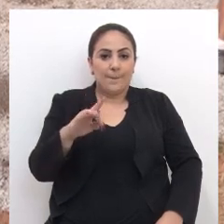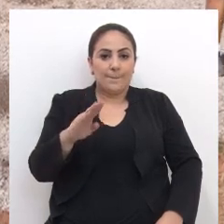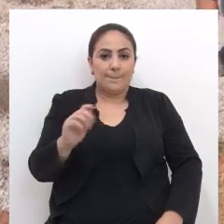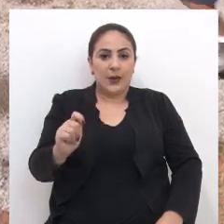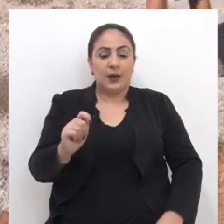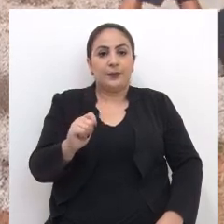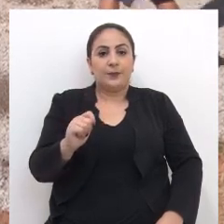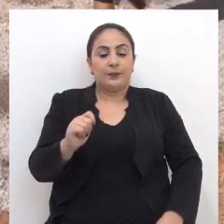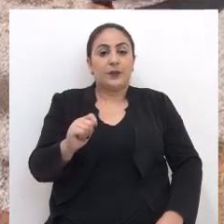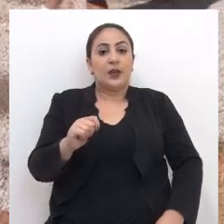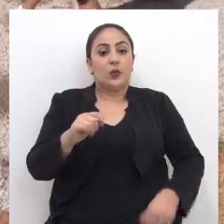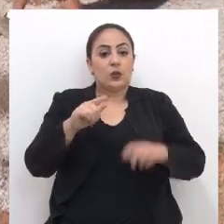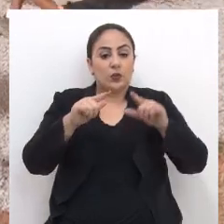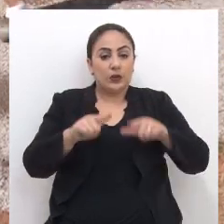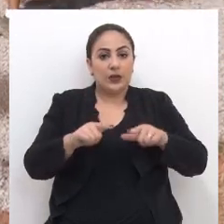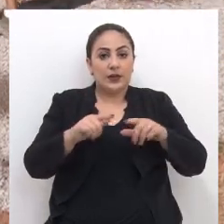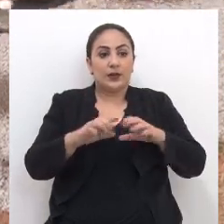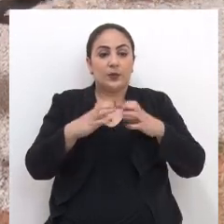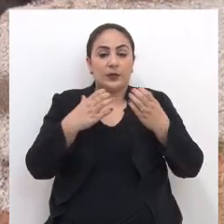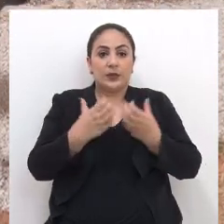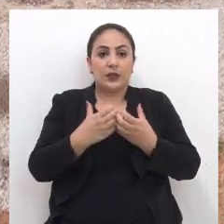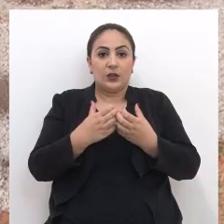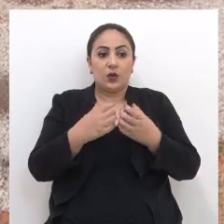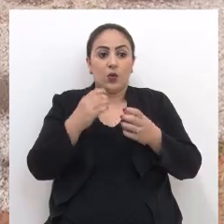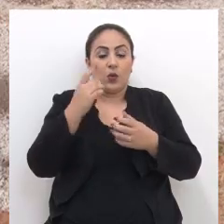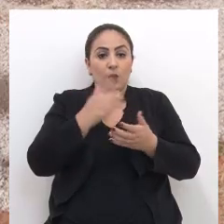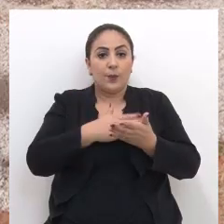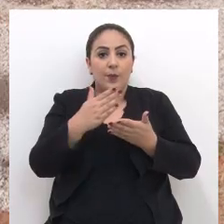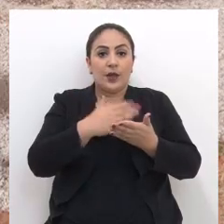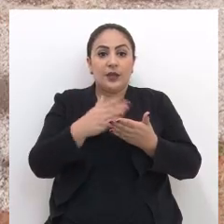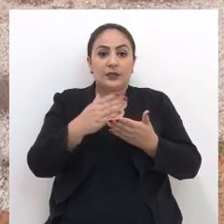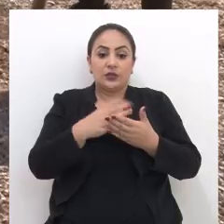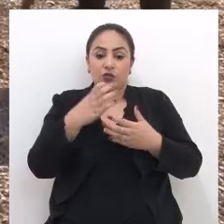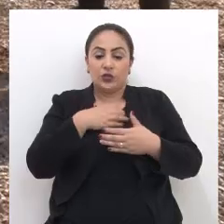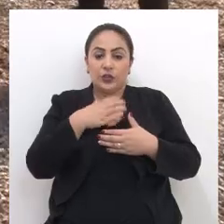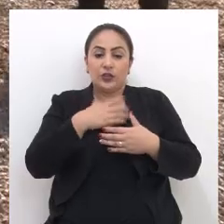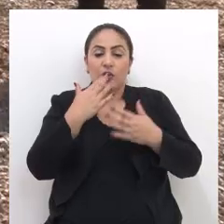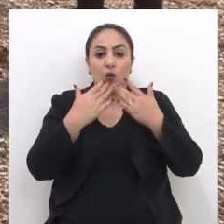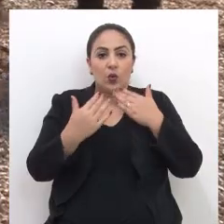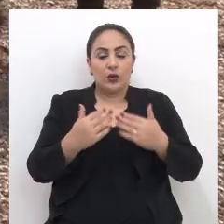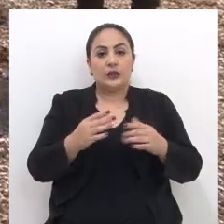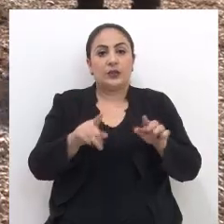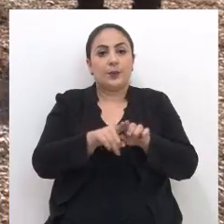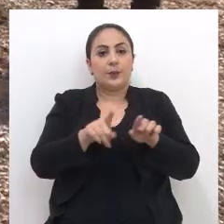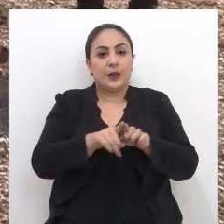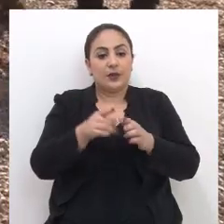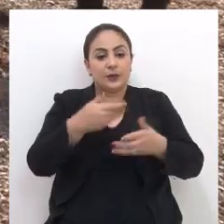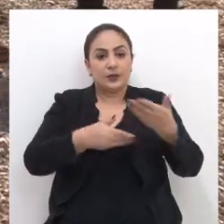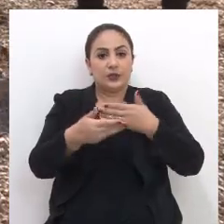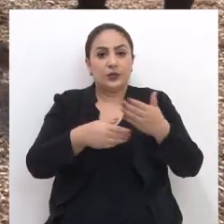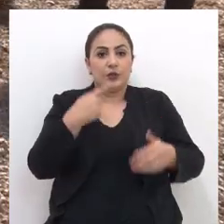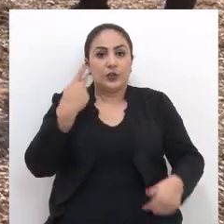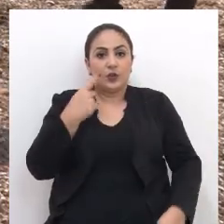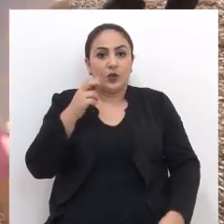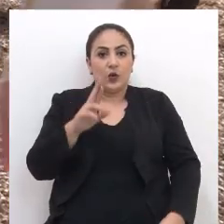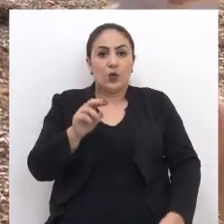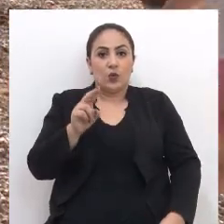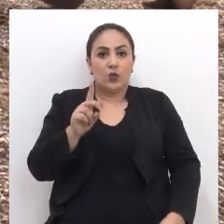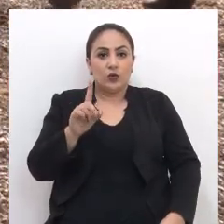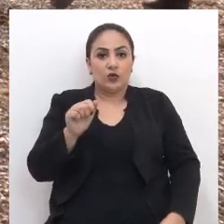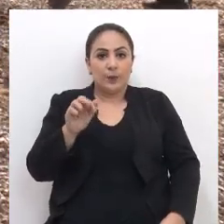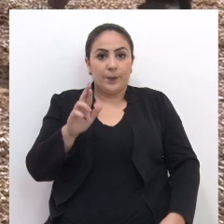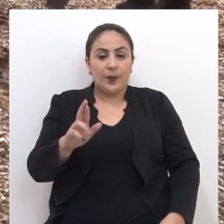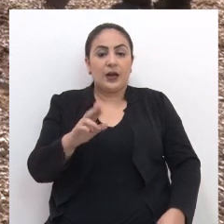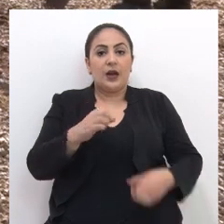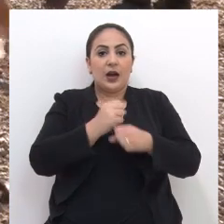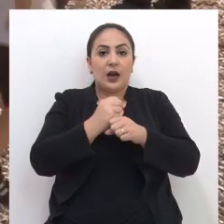comunitário do Tupinambá começa a ganhar forma e cor. Com o intermédio do vereador Rudimar dos Santos, depois